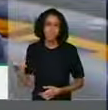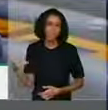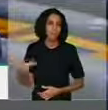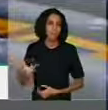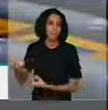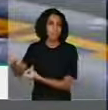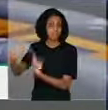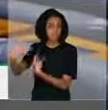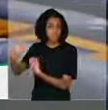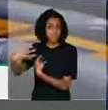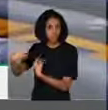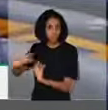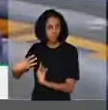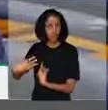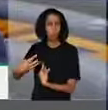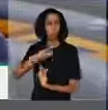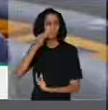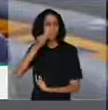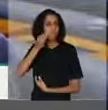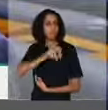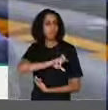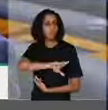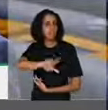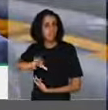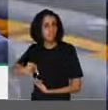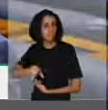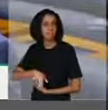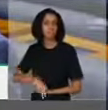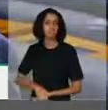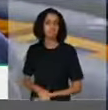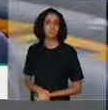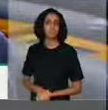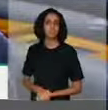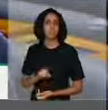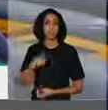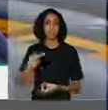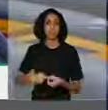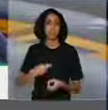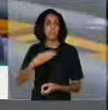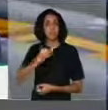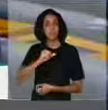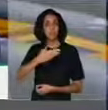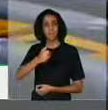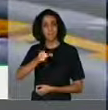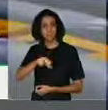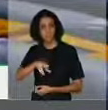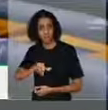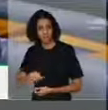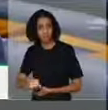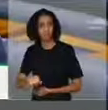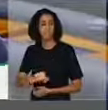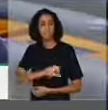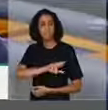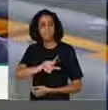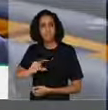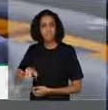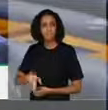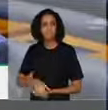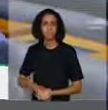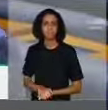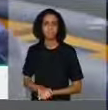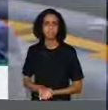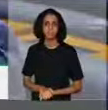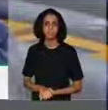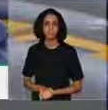me ensinou a andar pela Calcaia, me levando por todas as partes da Calcaia, do Geni Babu, Coité, o mercado central.